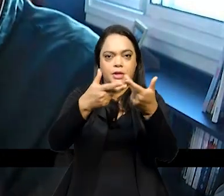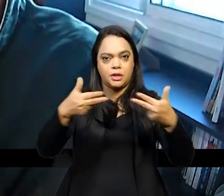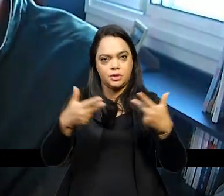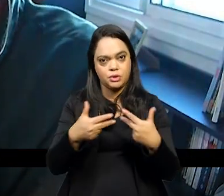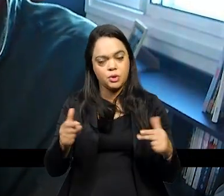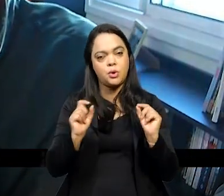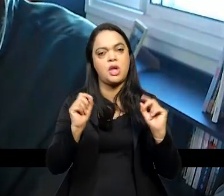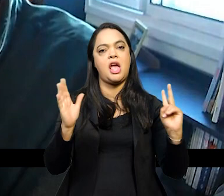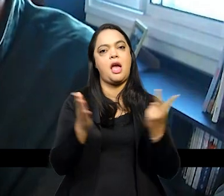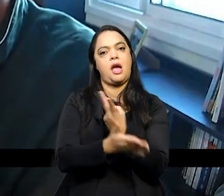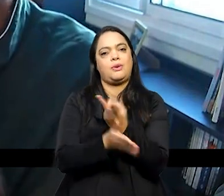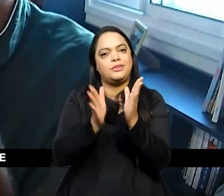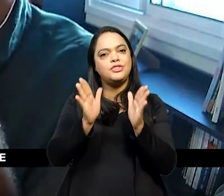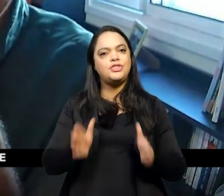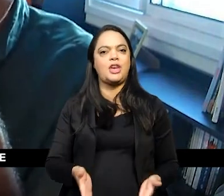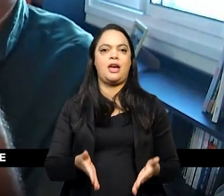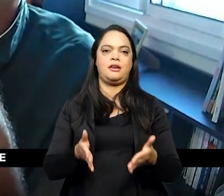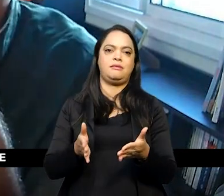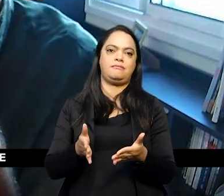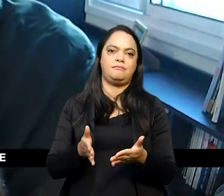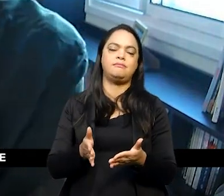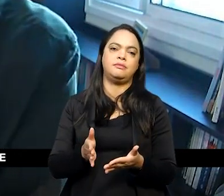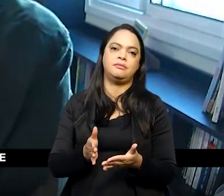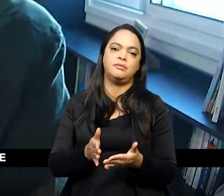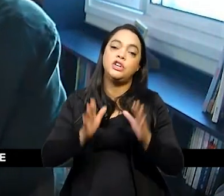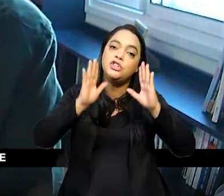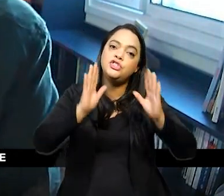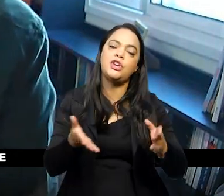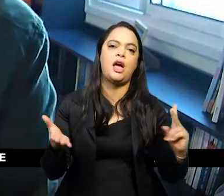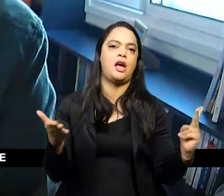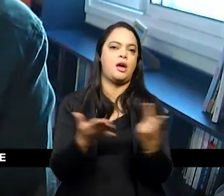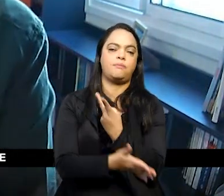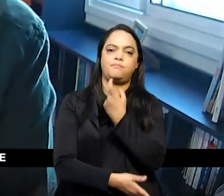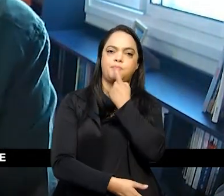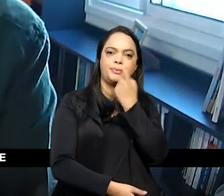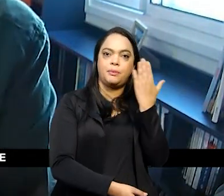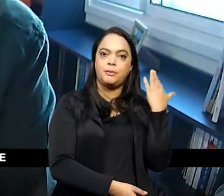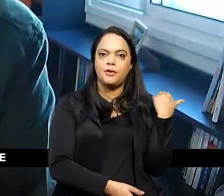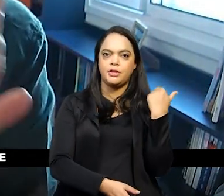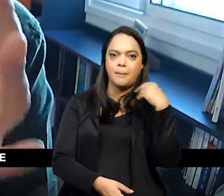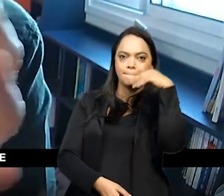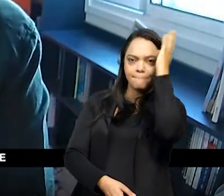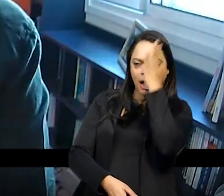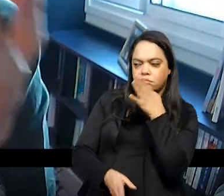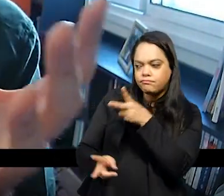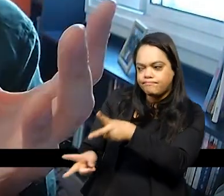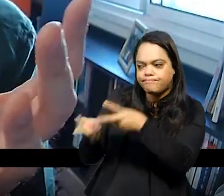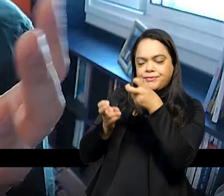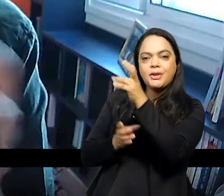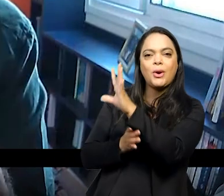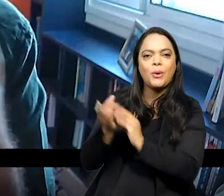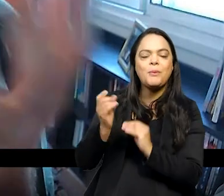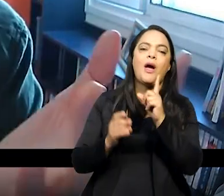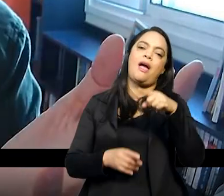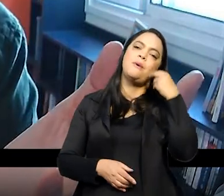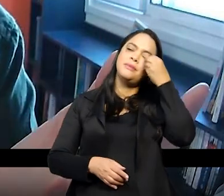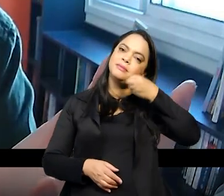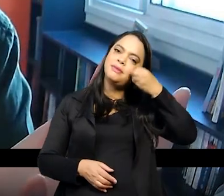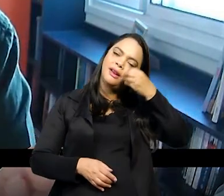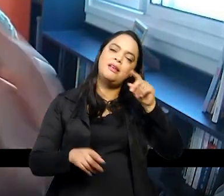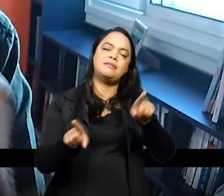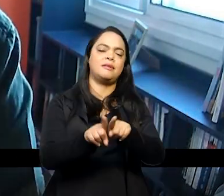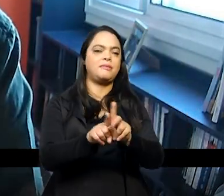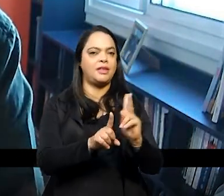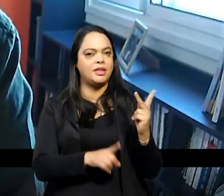que estavam acontecendo em outros lugares ou tinham acontecido recentemente então é isso que eu chamei de uma experiência histórica uma experiência